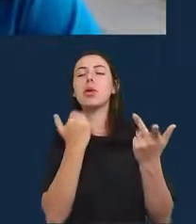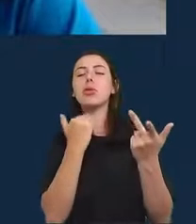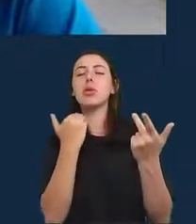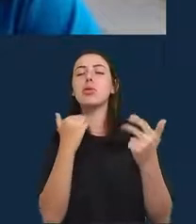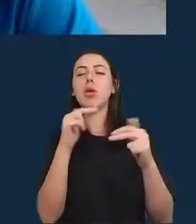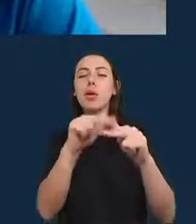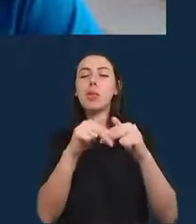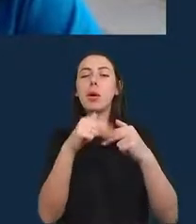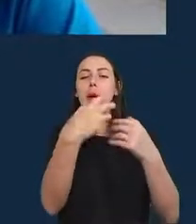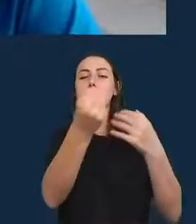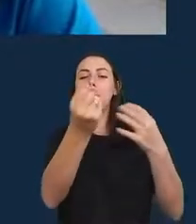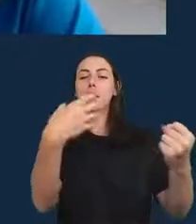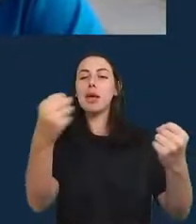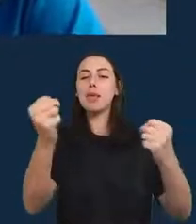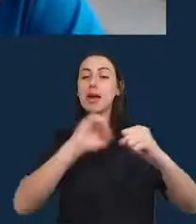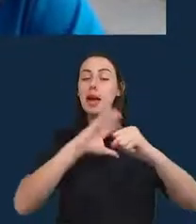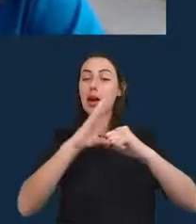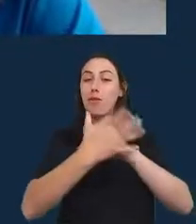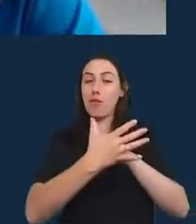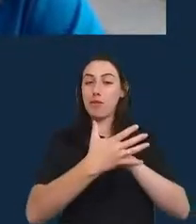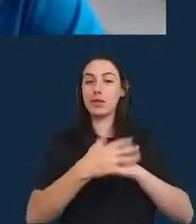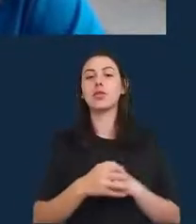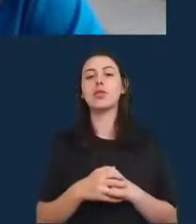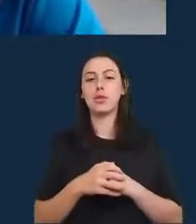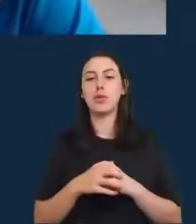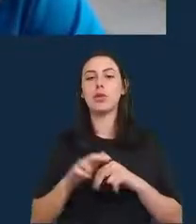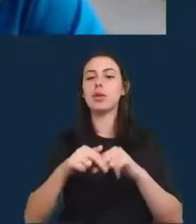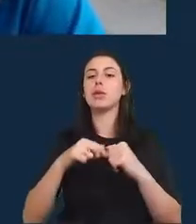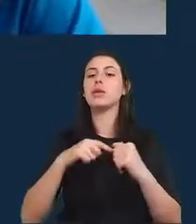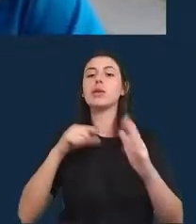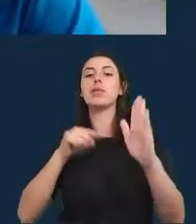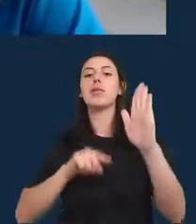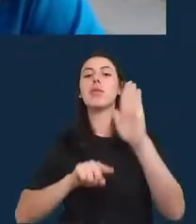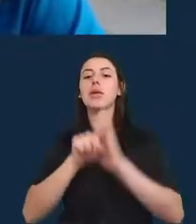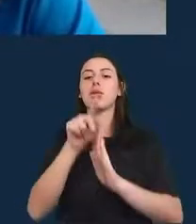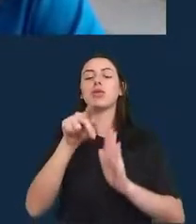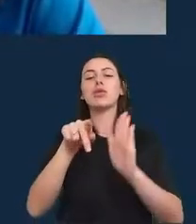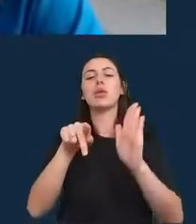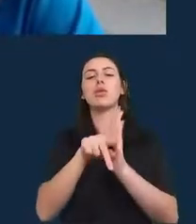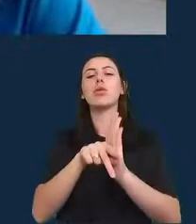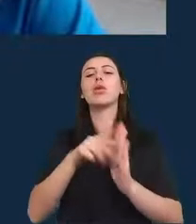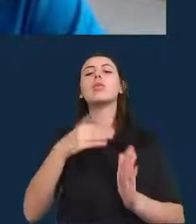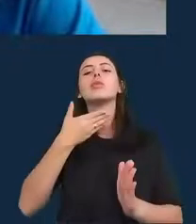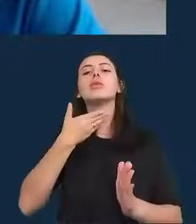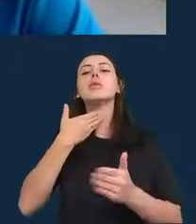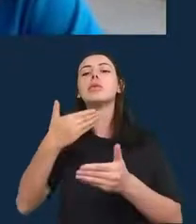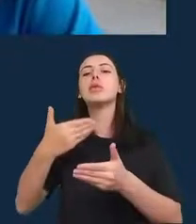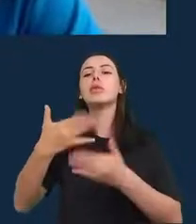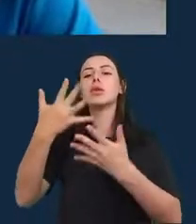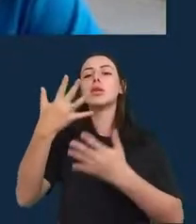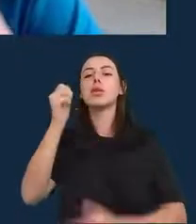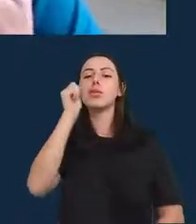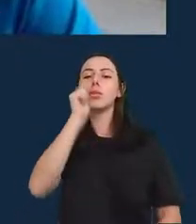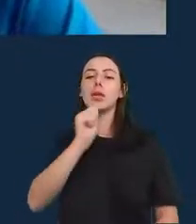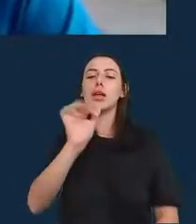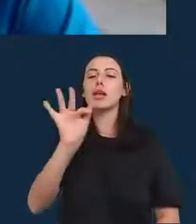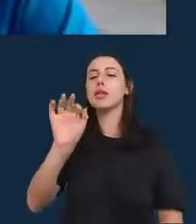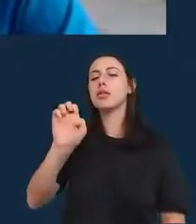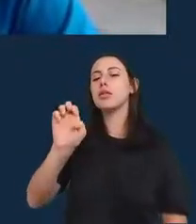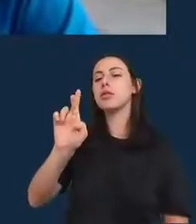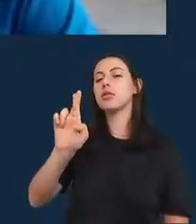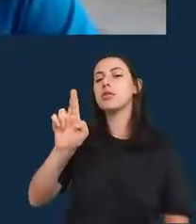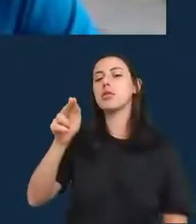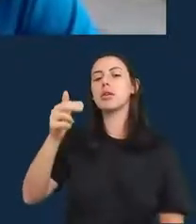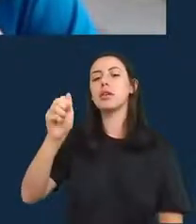do chat, que veio pelo chat, uma pergunta da Fernanda Campagnucci, que também é uma pergunta que eu compartilhei com